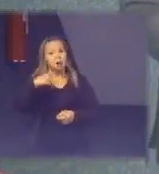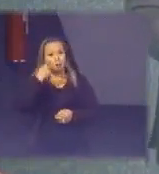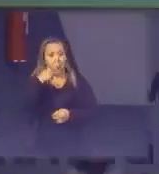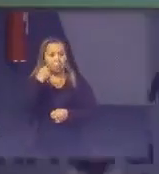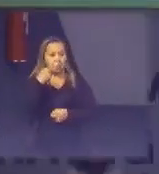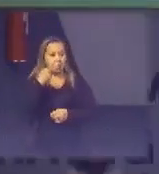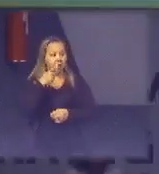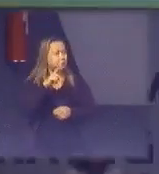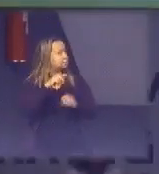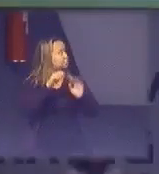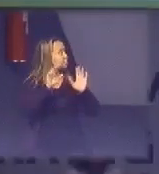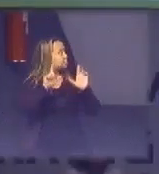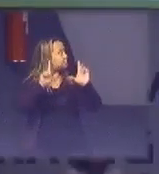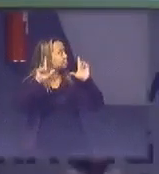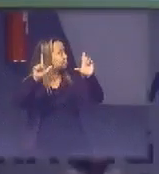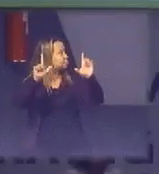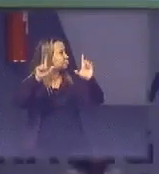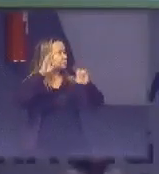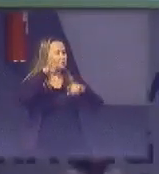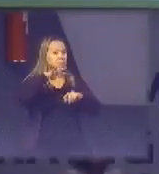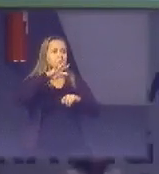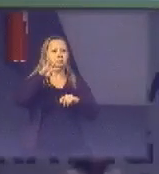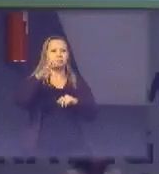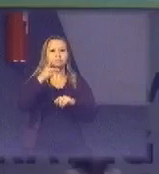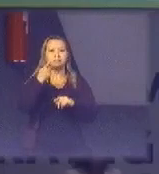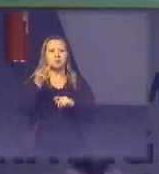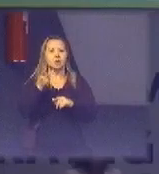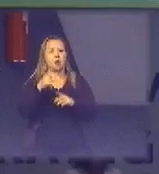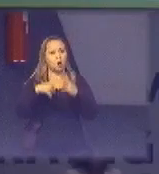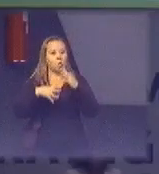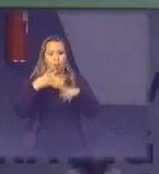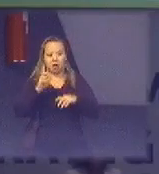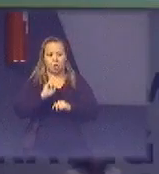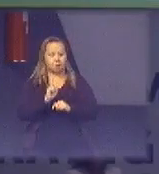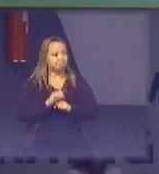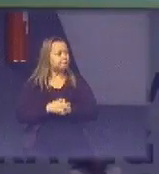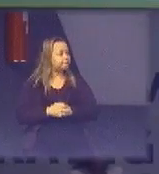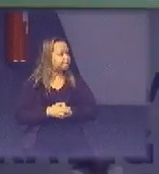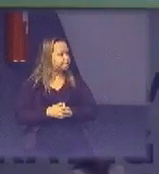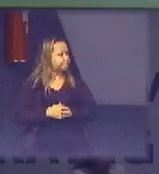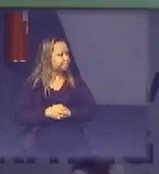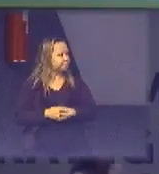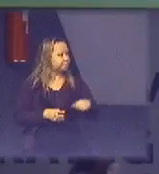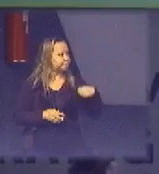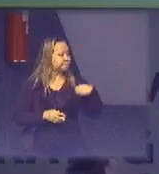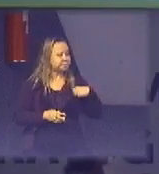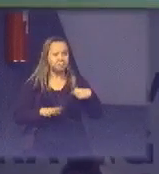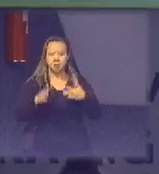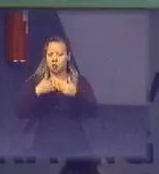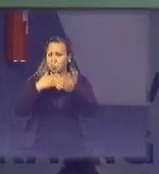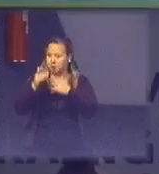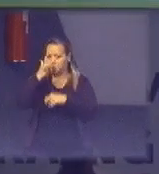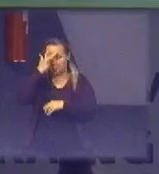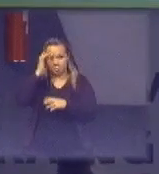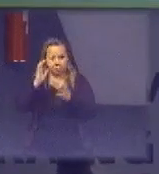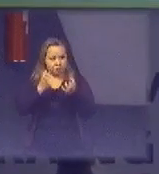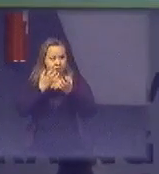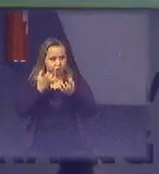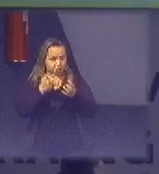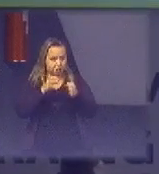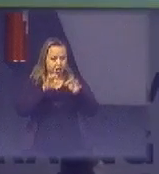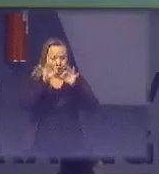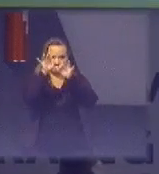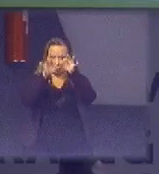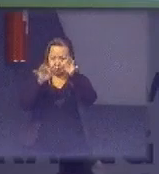parece complicado mas é a coisa mais simples que tem se qualquer pessoa que quiser montar uma